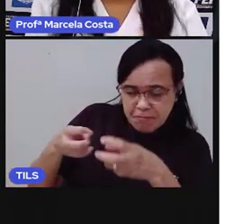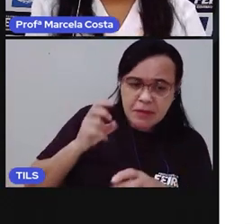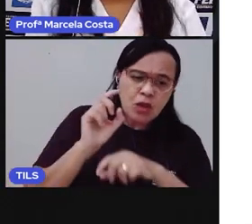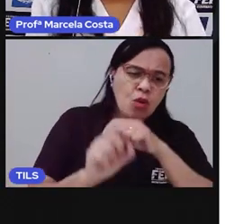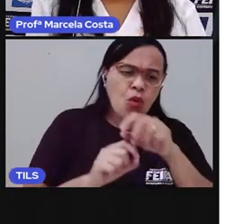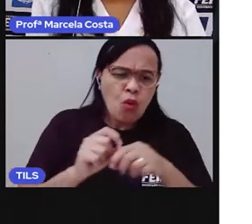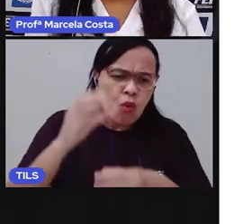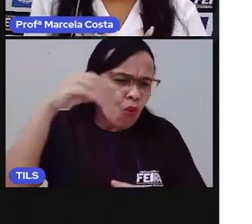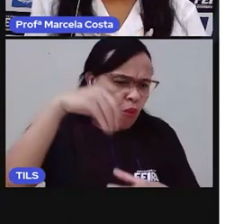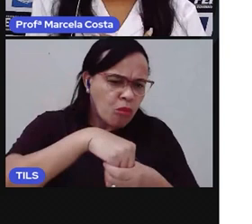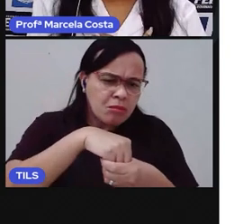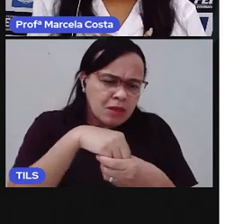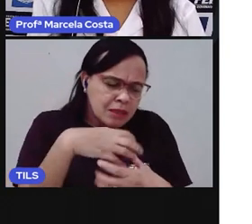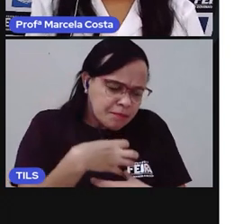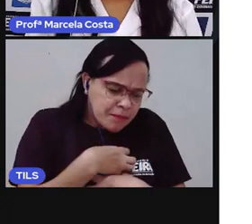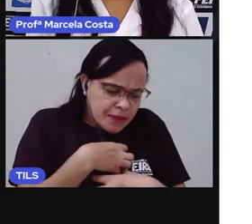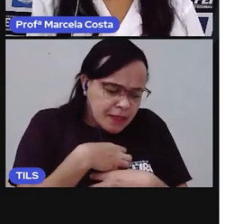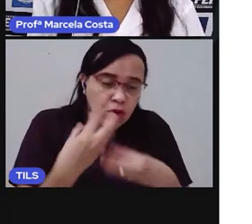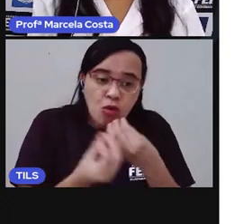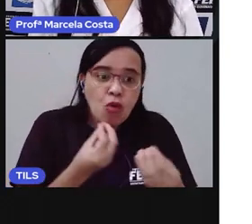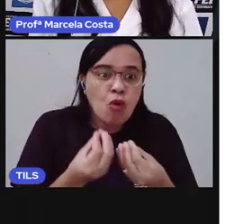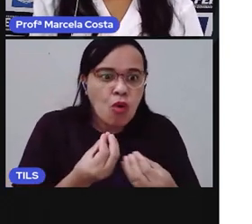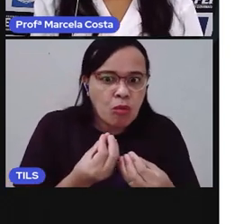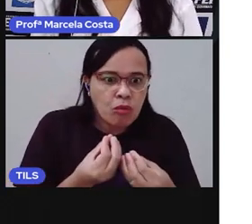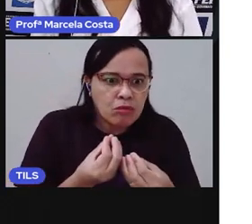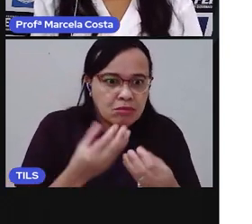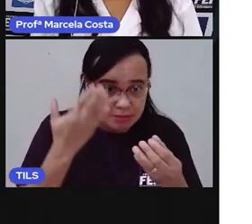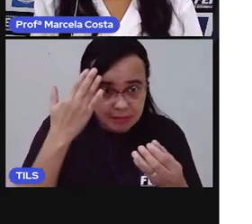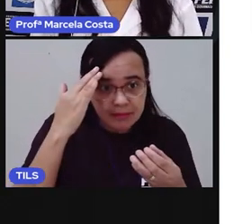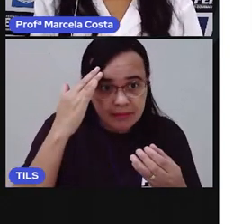é que você tá sentindo e respeitar esse sentimento.